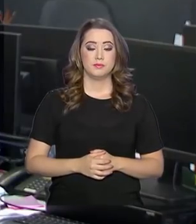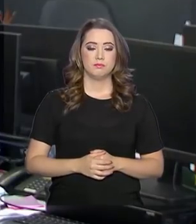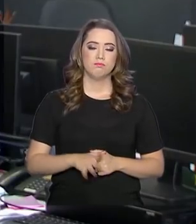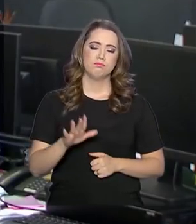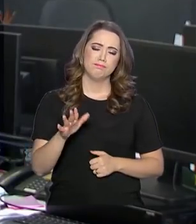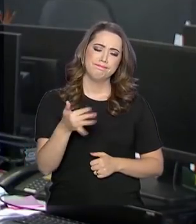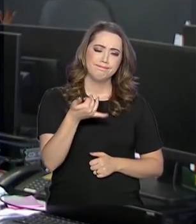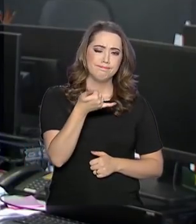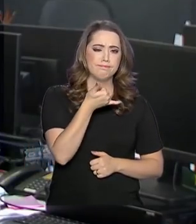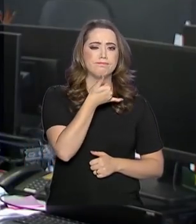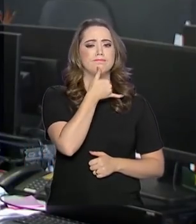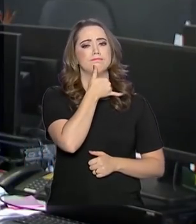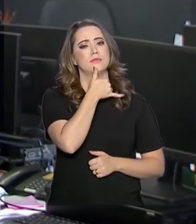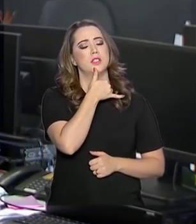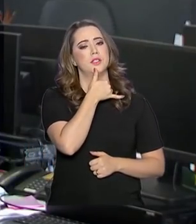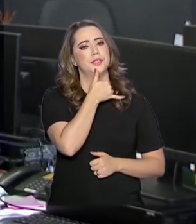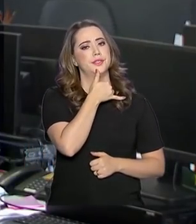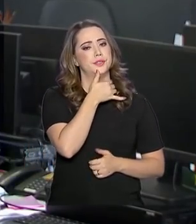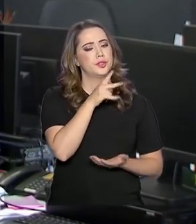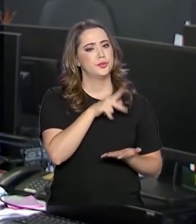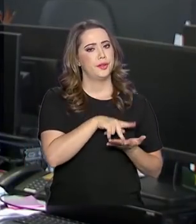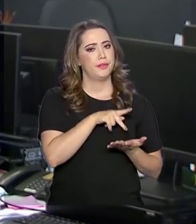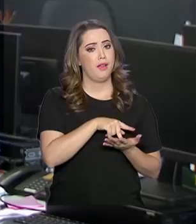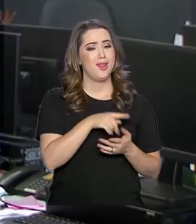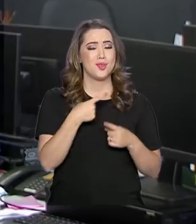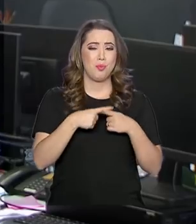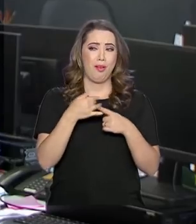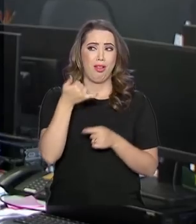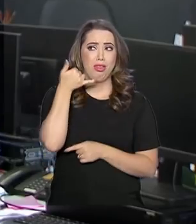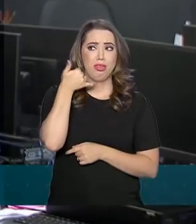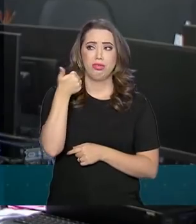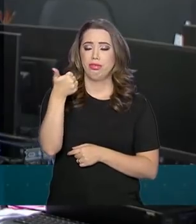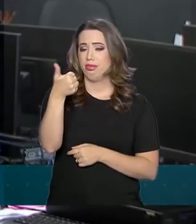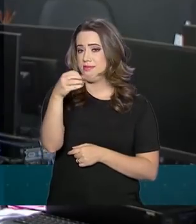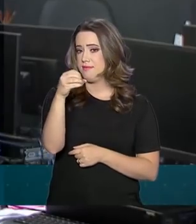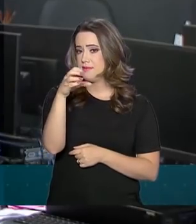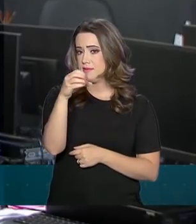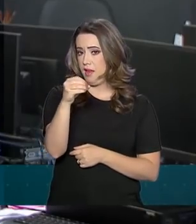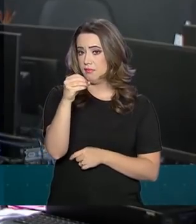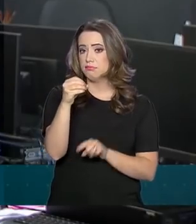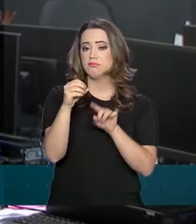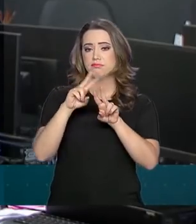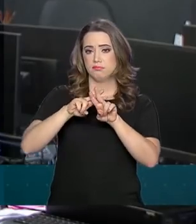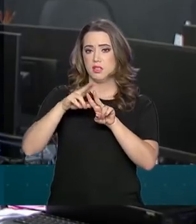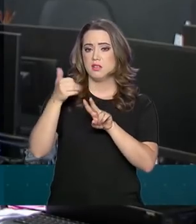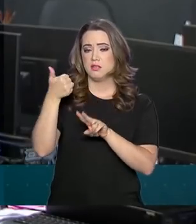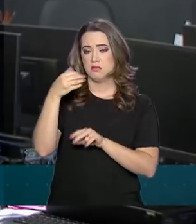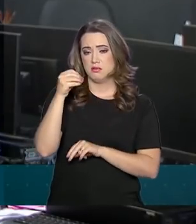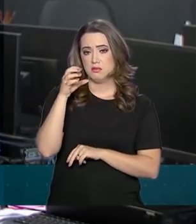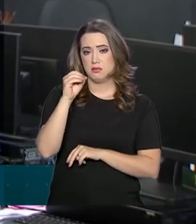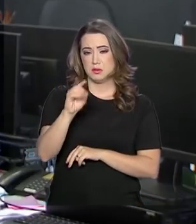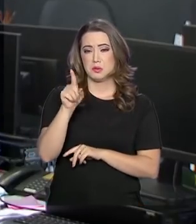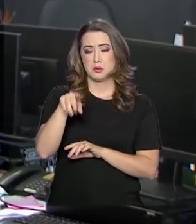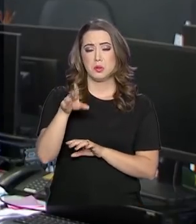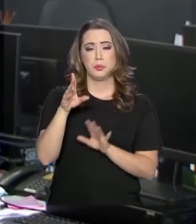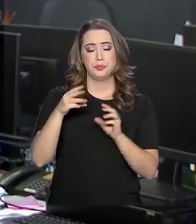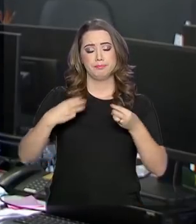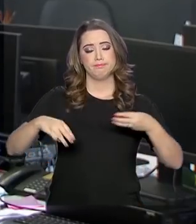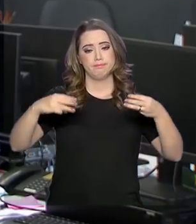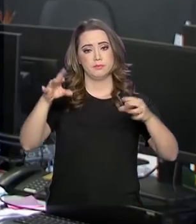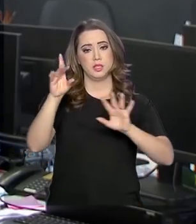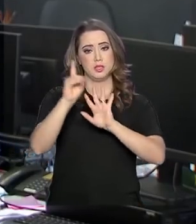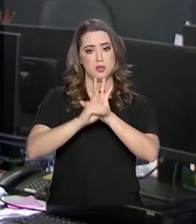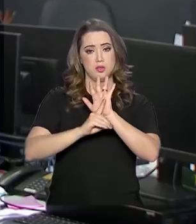triste realidade. O levantamento do Disque 100, feito com base no Serviço de Atendimento ao Público do Ministério da Mulher, da Família e dos